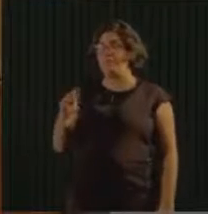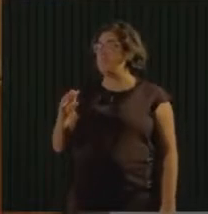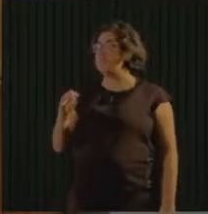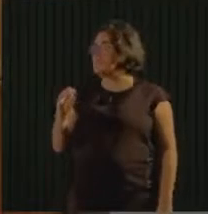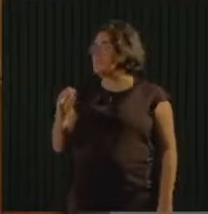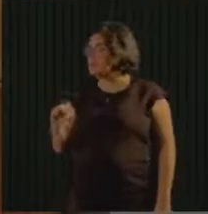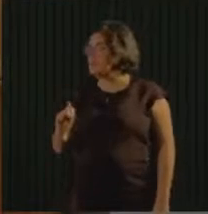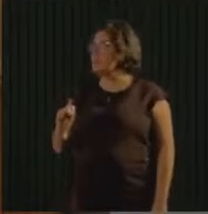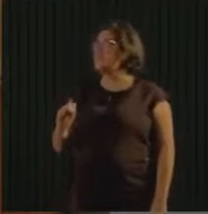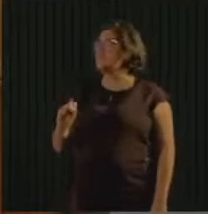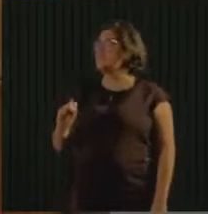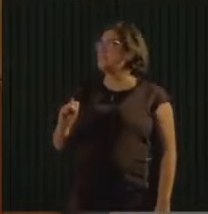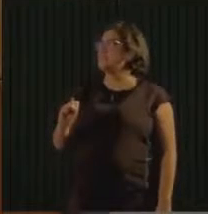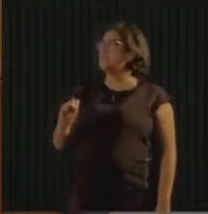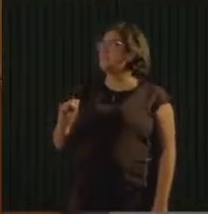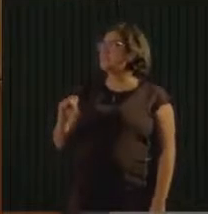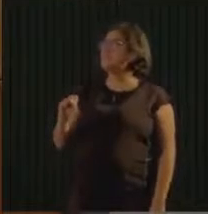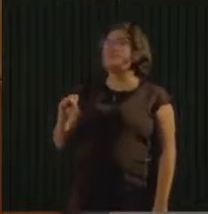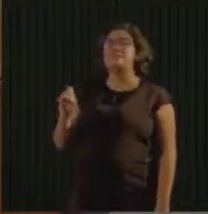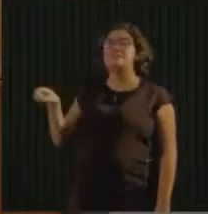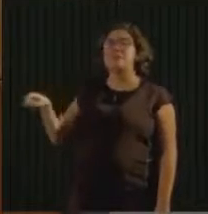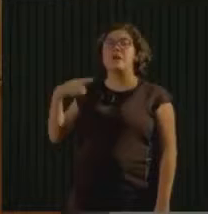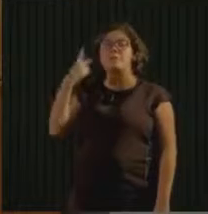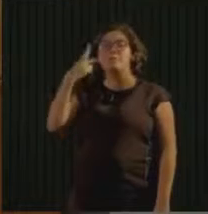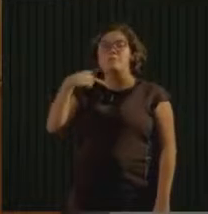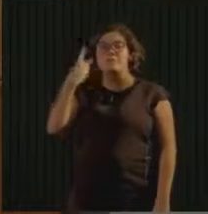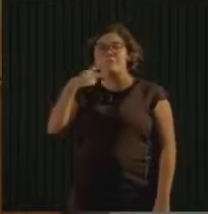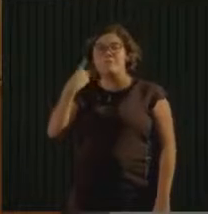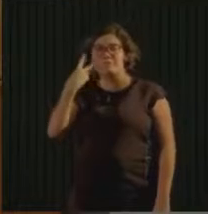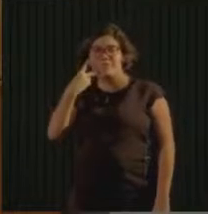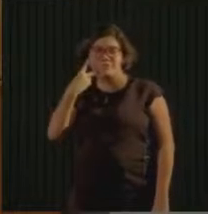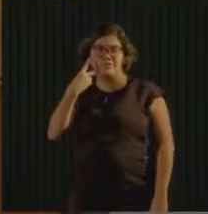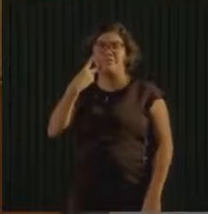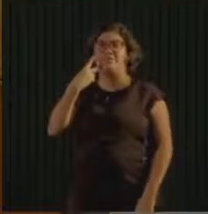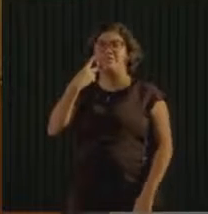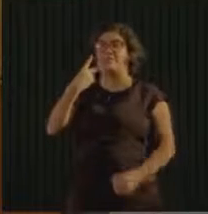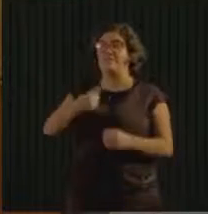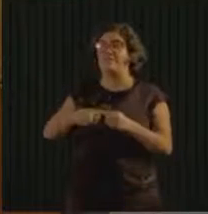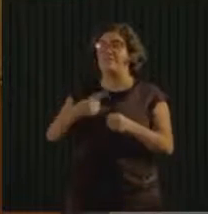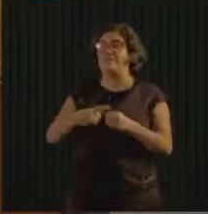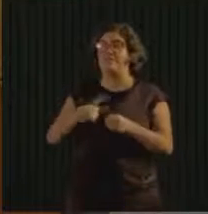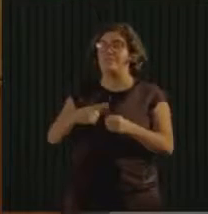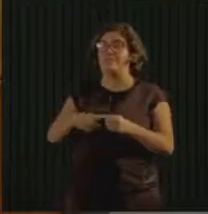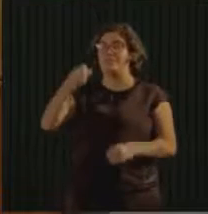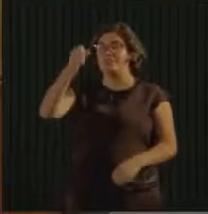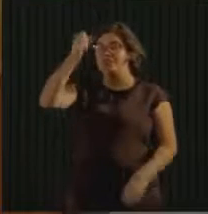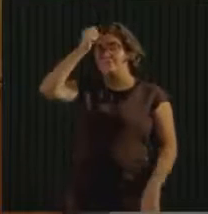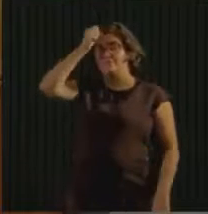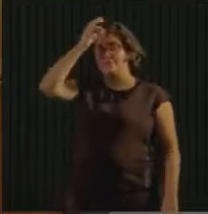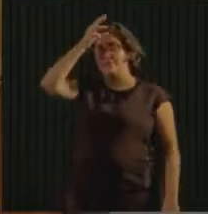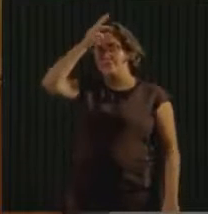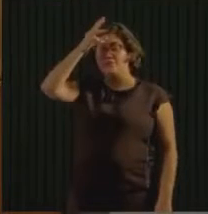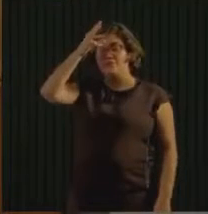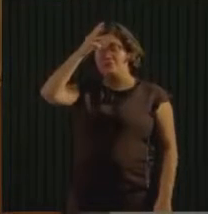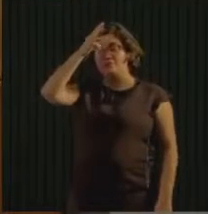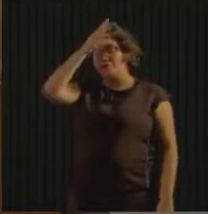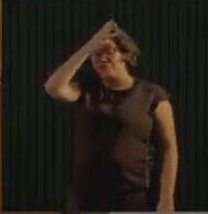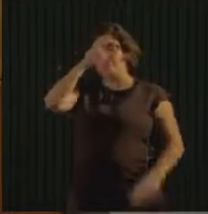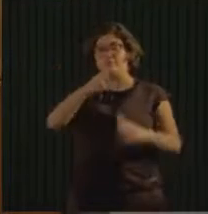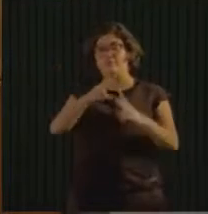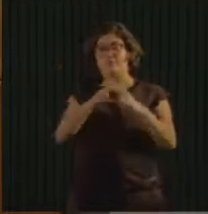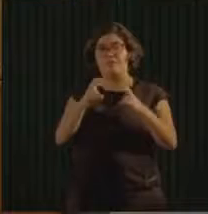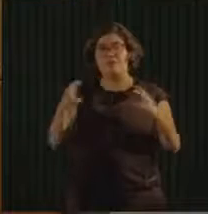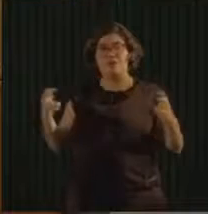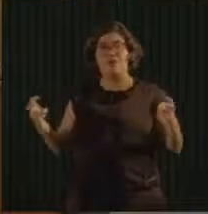Abreu Marquito, vereador da cidade de Florianópolis, essa capital do estado de Santa Catarina,